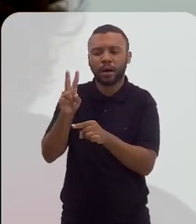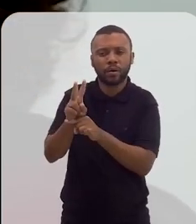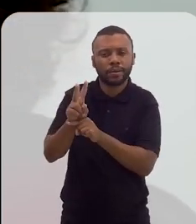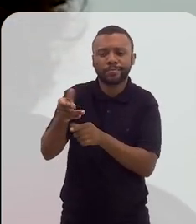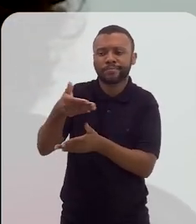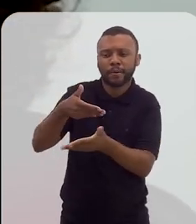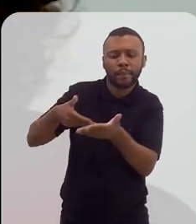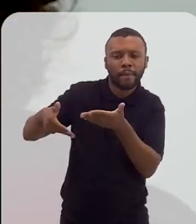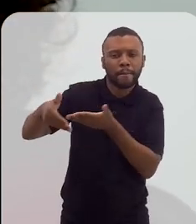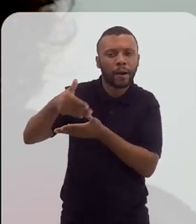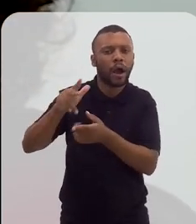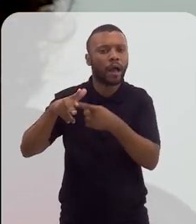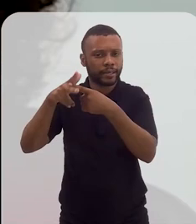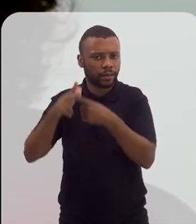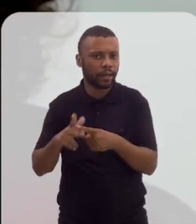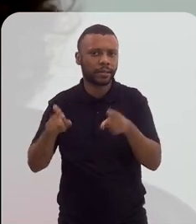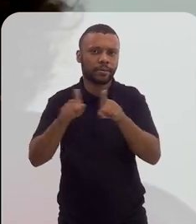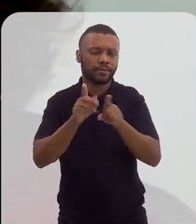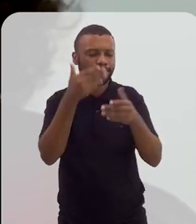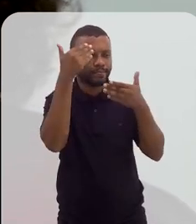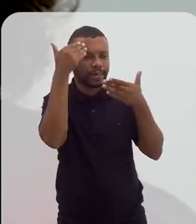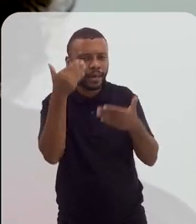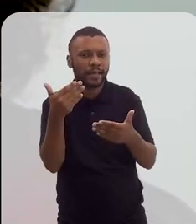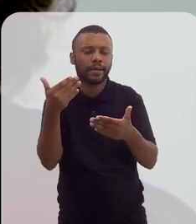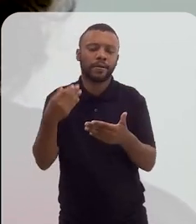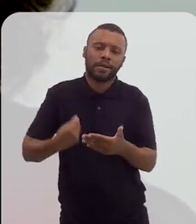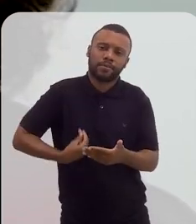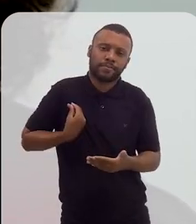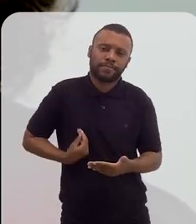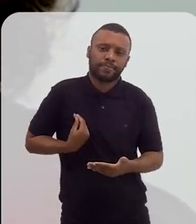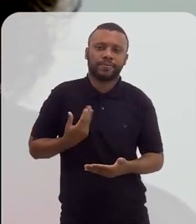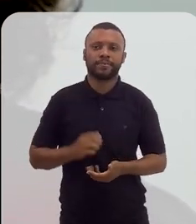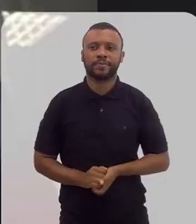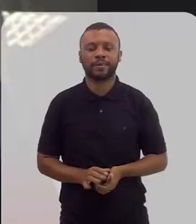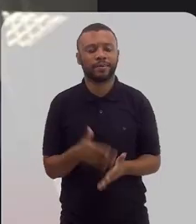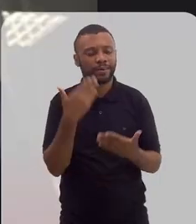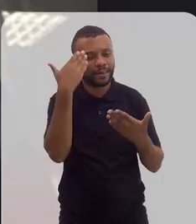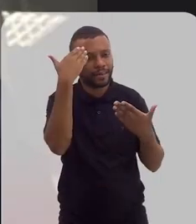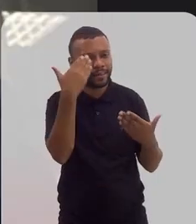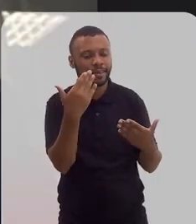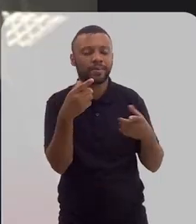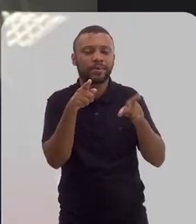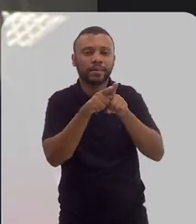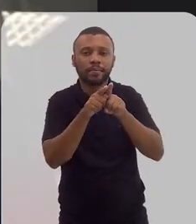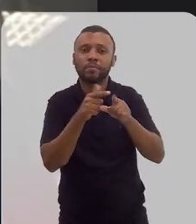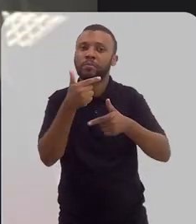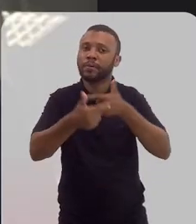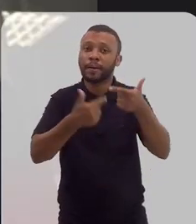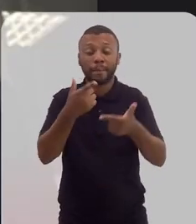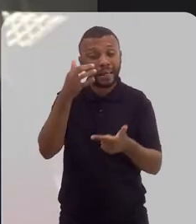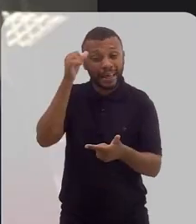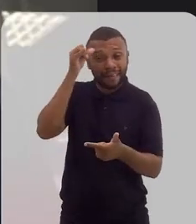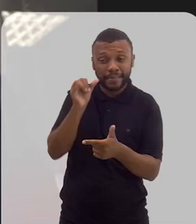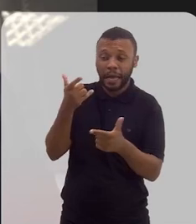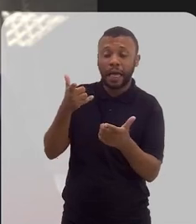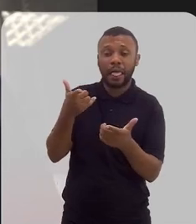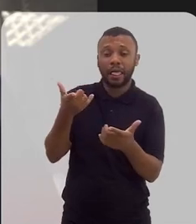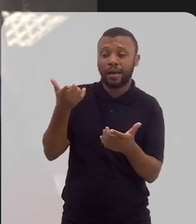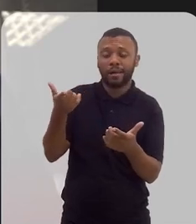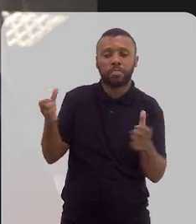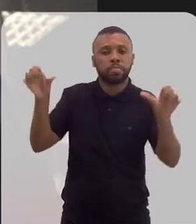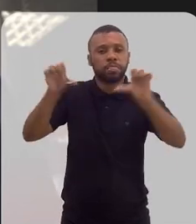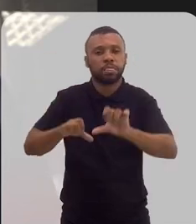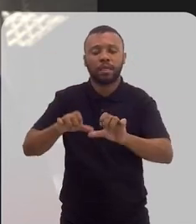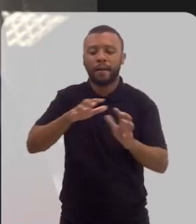conservar, restaurar também. Então, obrigada pela sua participação. Eu que agradeço. vamos trabalhar para não destruir o